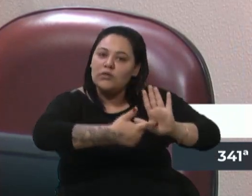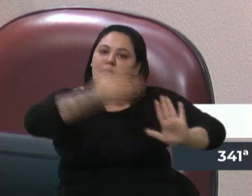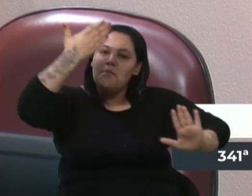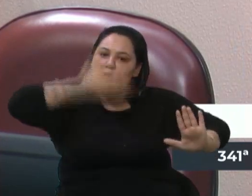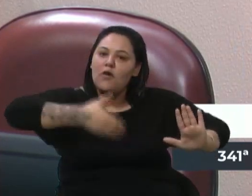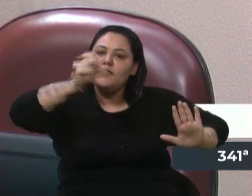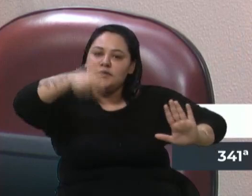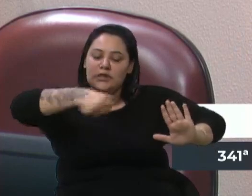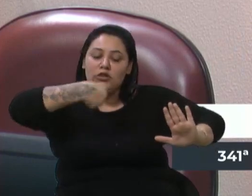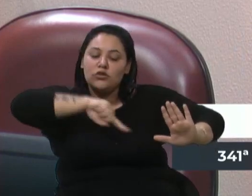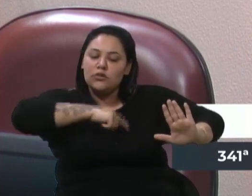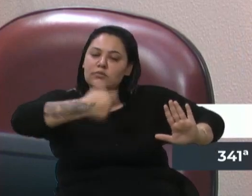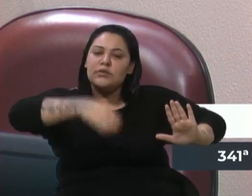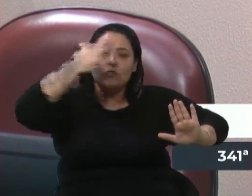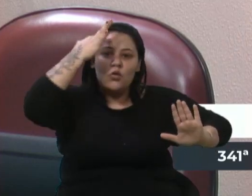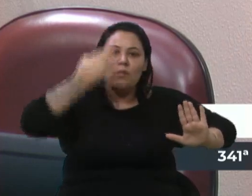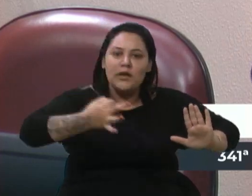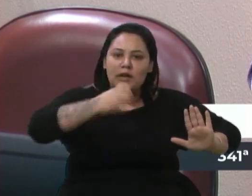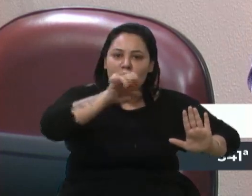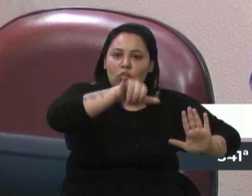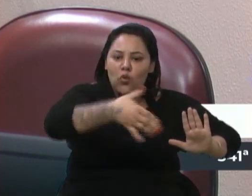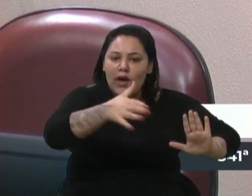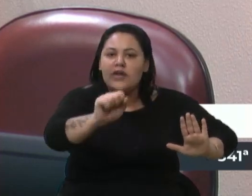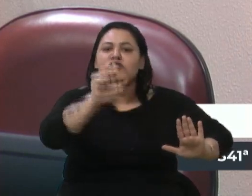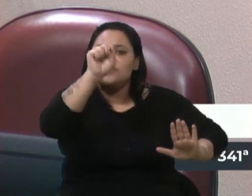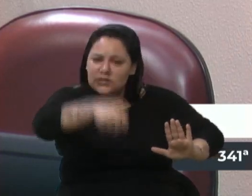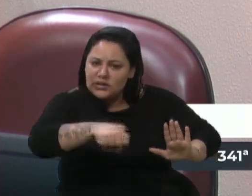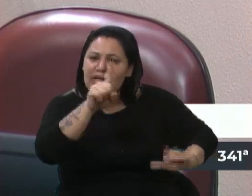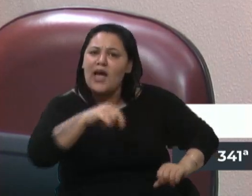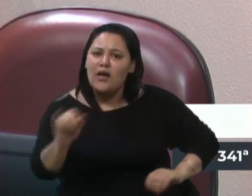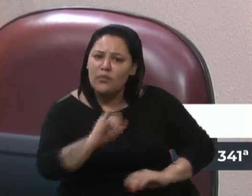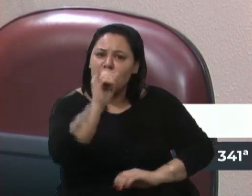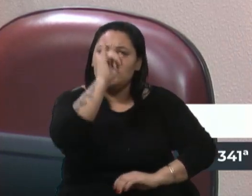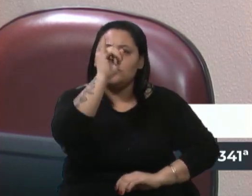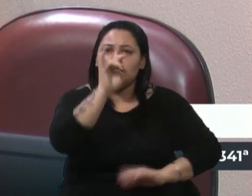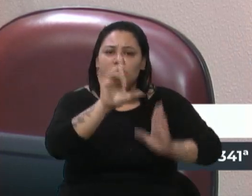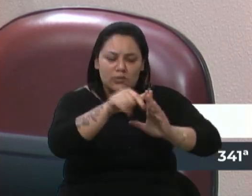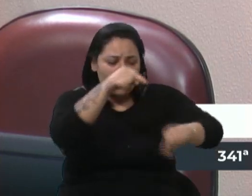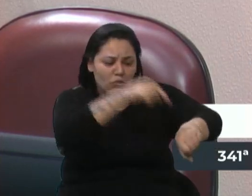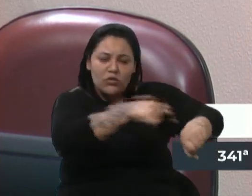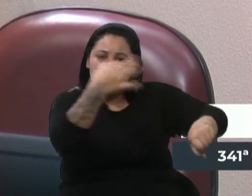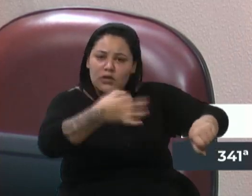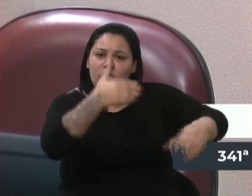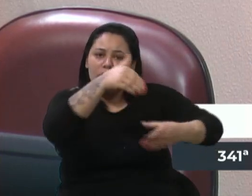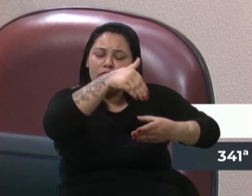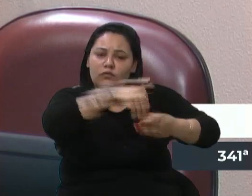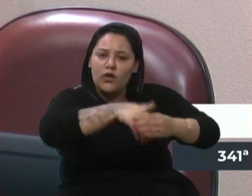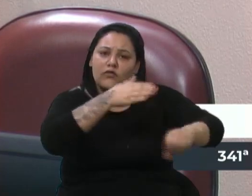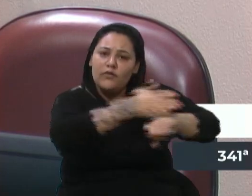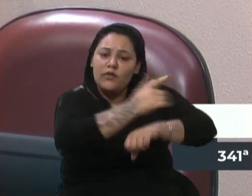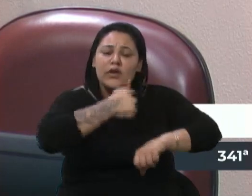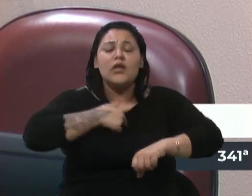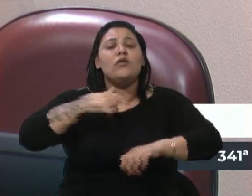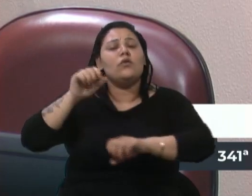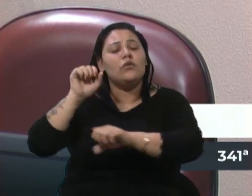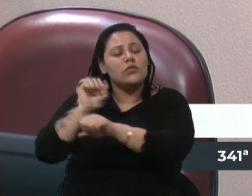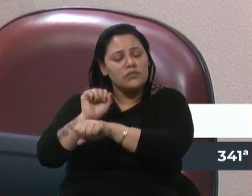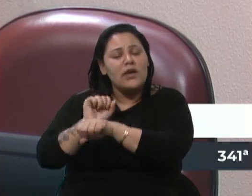a gente tem que entender que o EJA é, sim, importante. Então, no momento oportuno, eu votarei favorável. Espero que essas